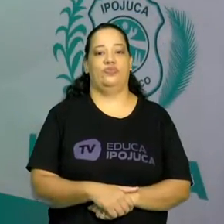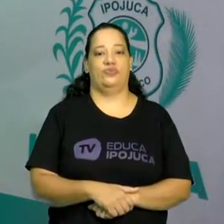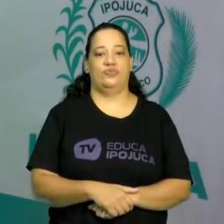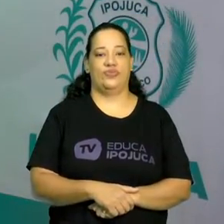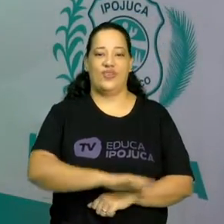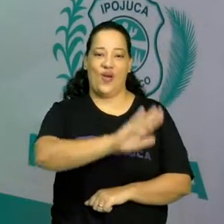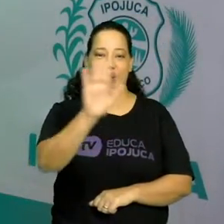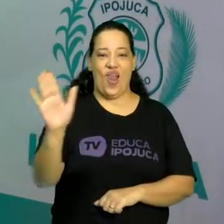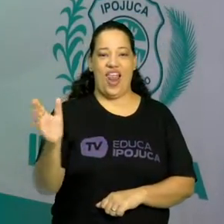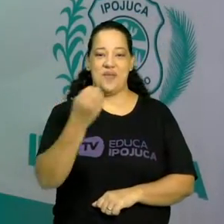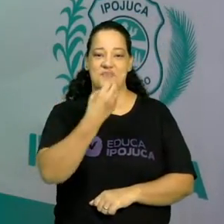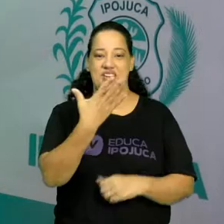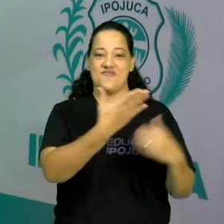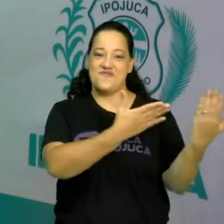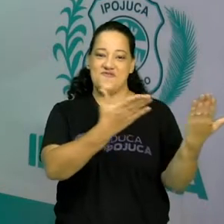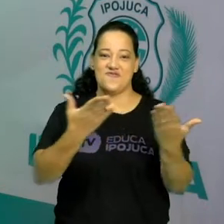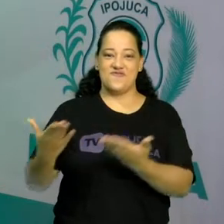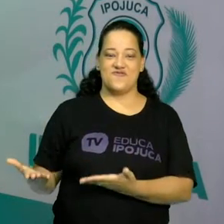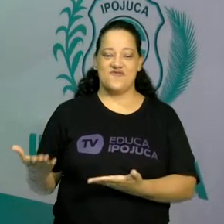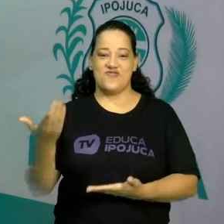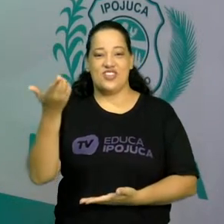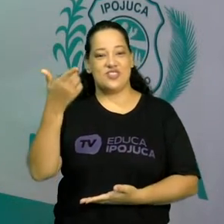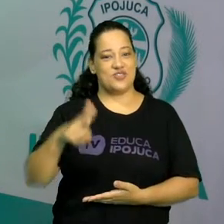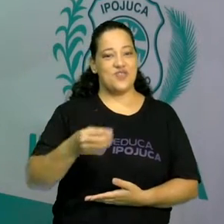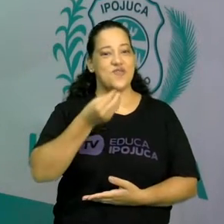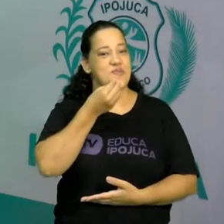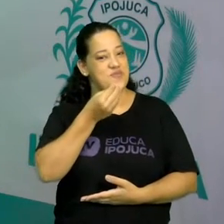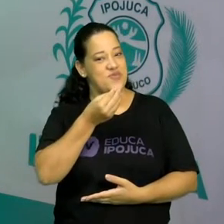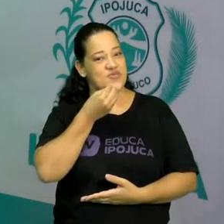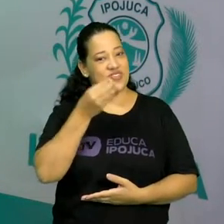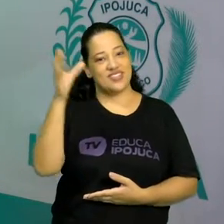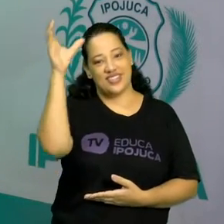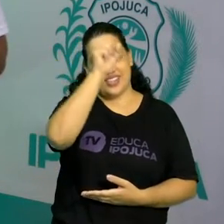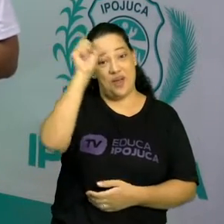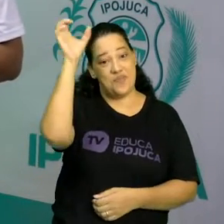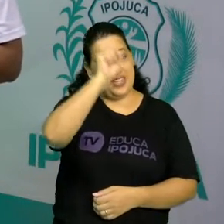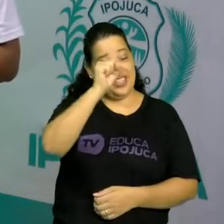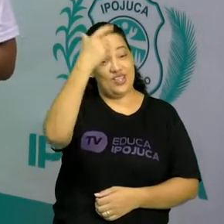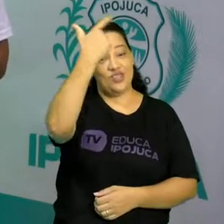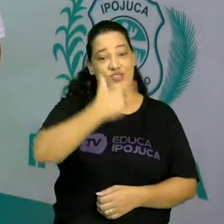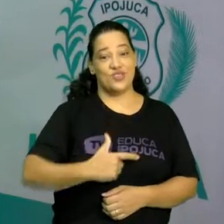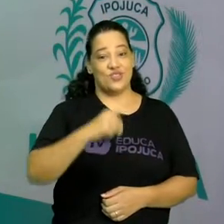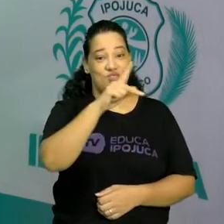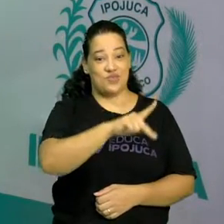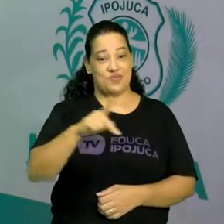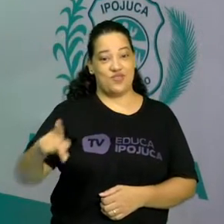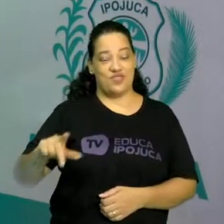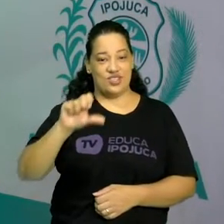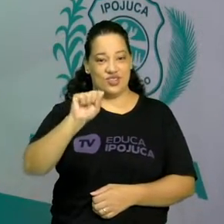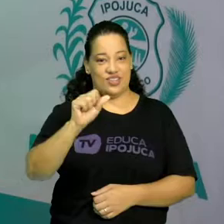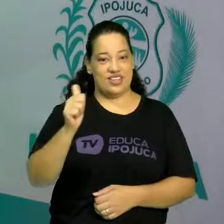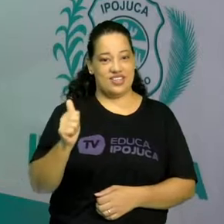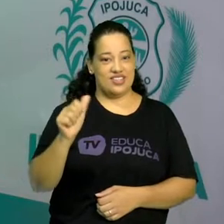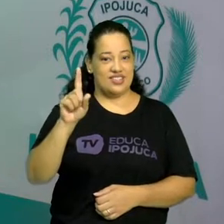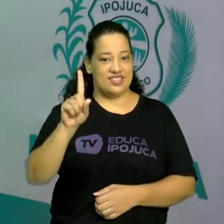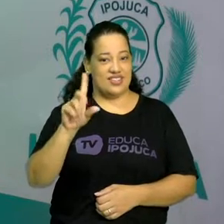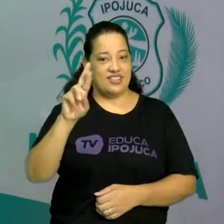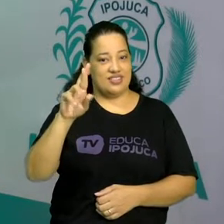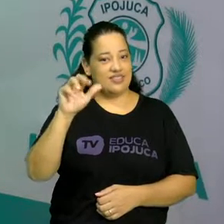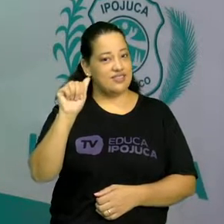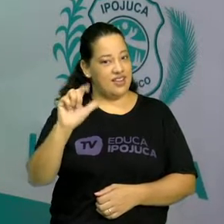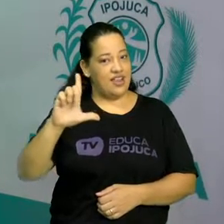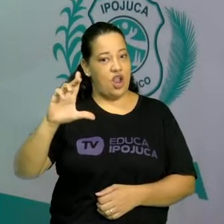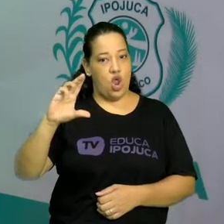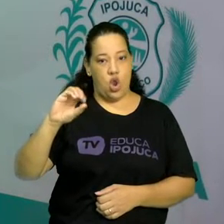Olá, sejam bem-vindos a mais uma incrível oportunidade de aprendizagem. Eu sou a professora Sandra Lopes e estarei com vocês